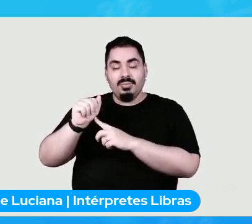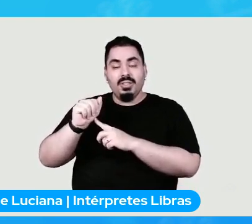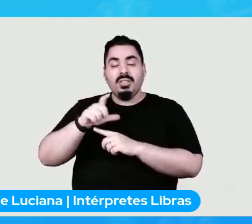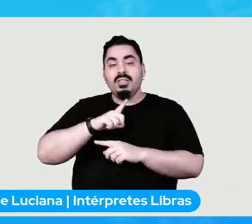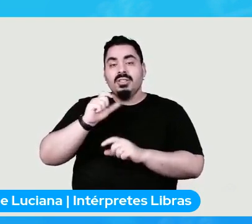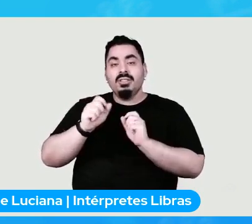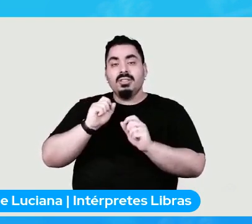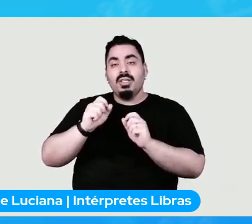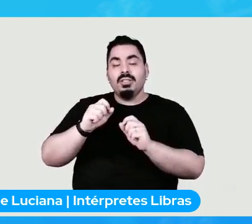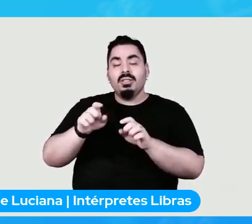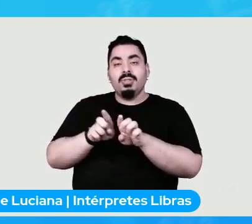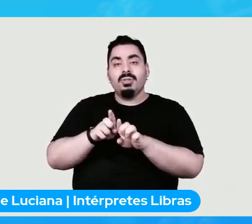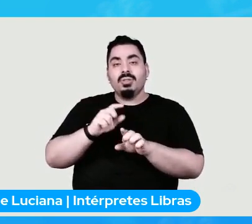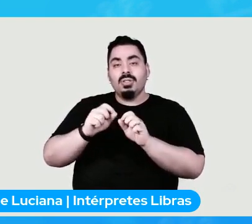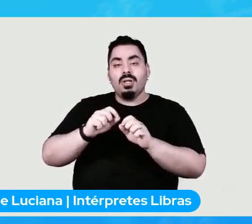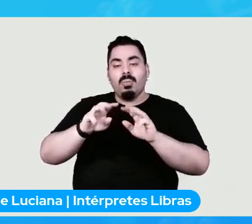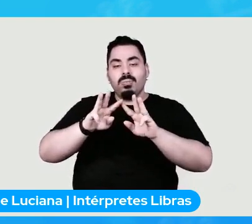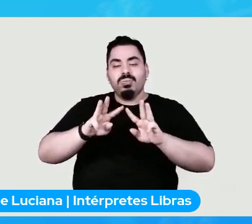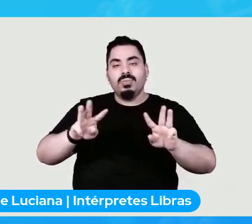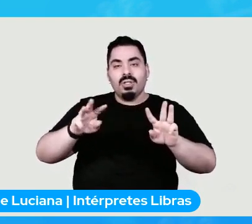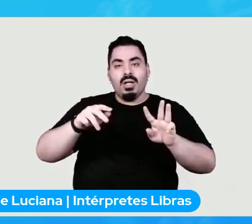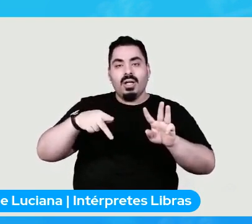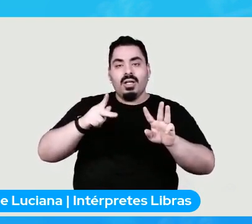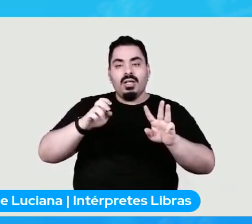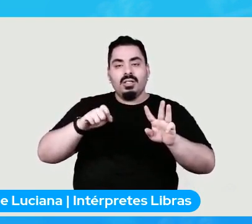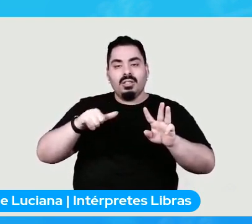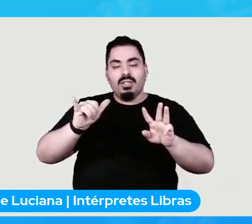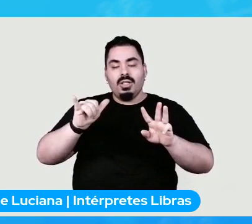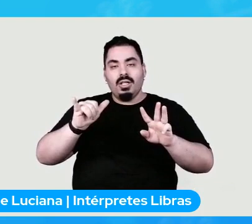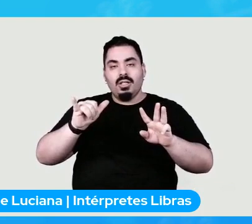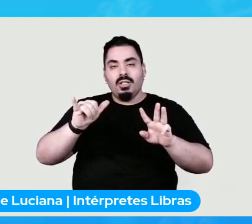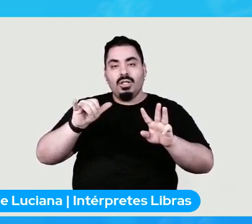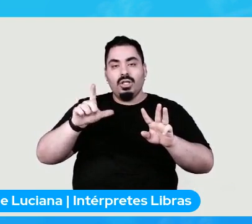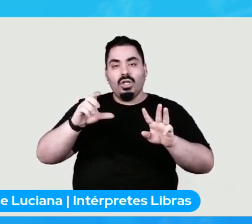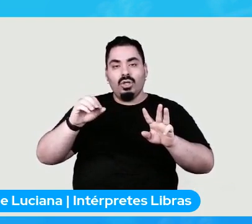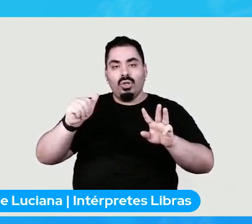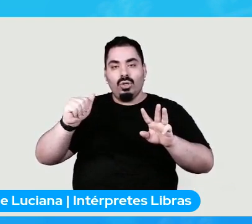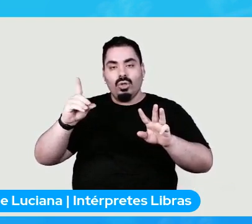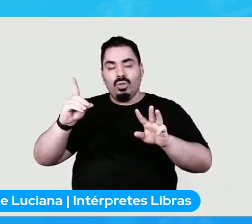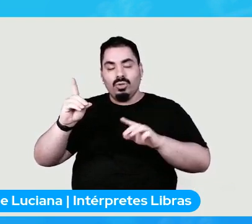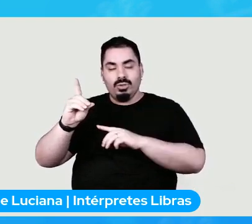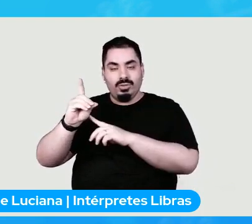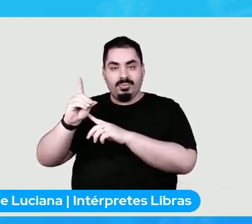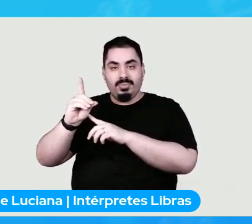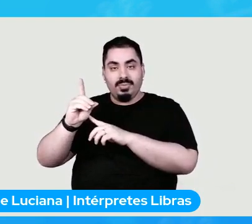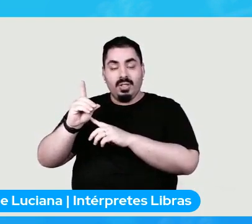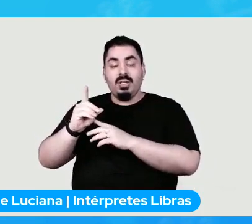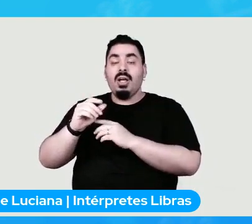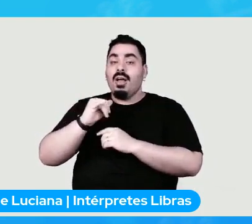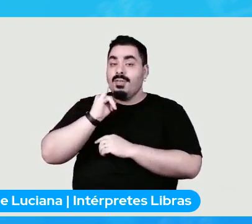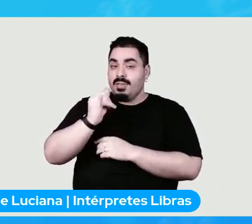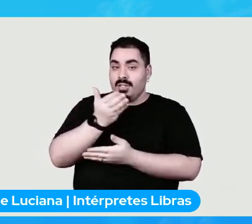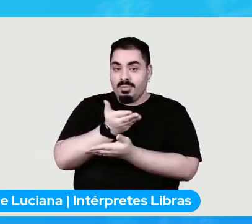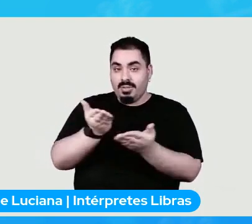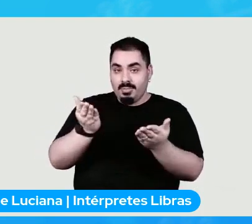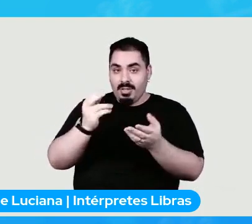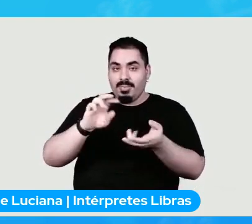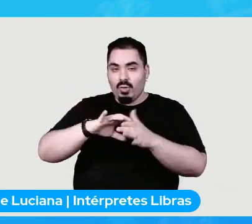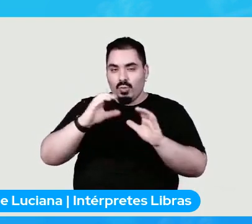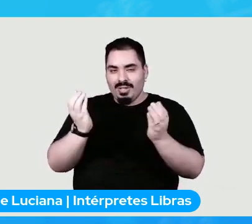Bem, também gostaria de avisar para vocês, comunidade Pai Ladies Brasil,